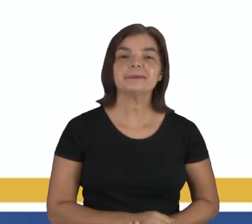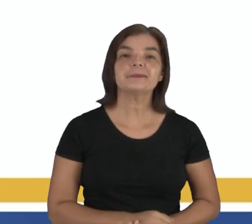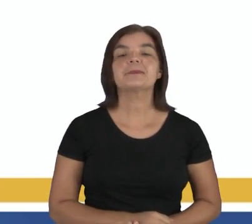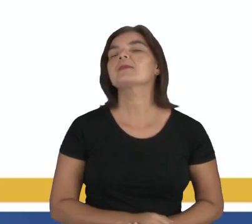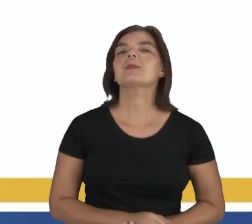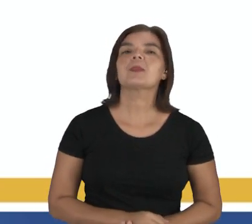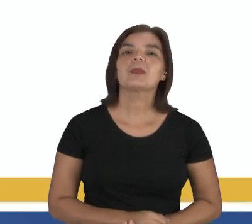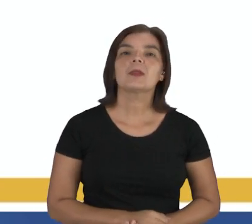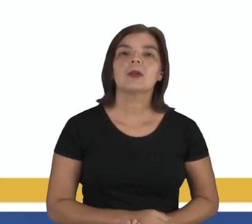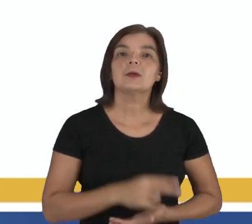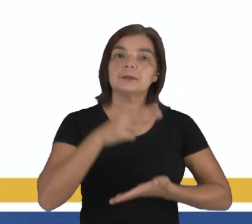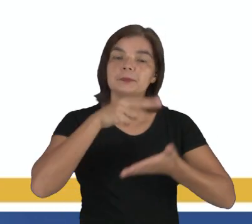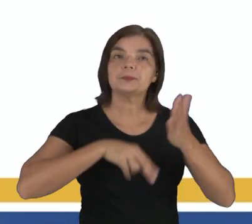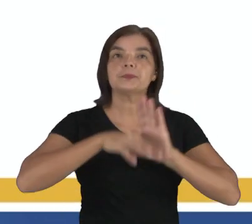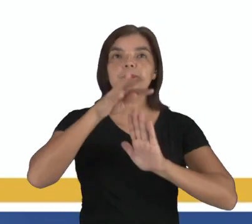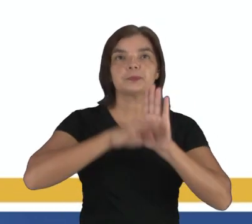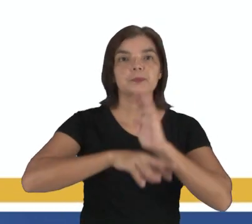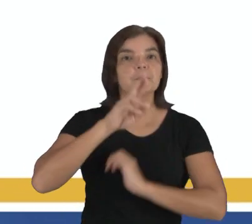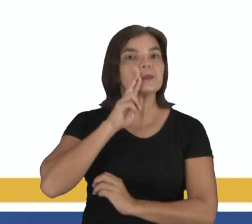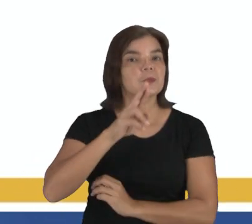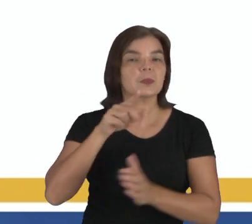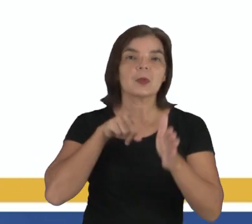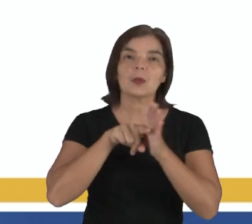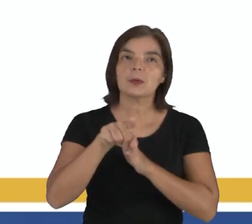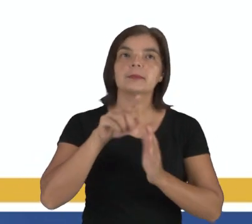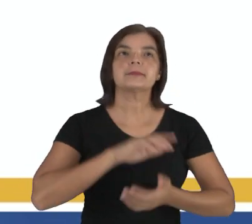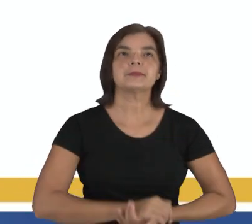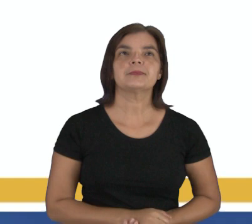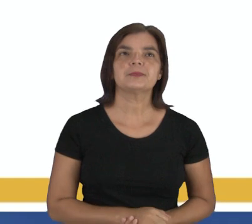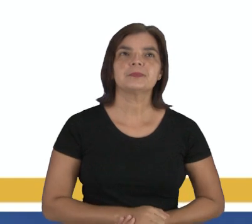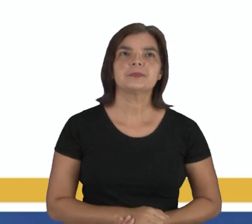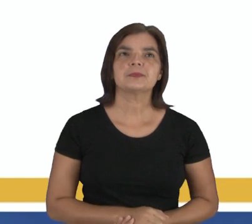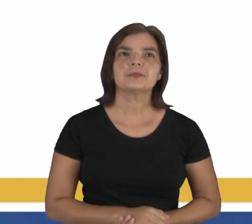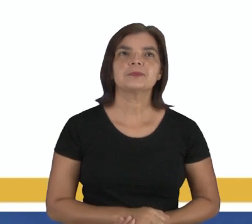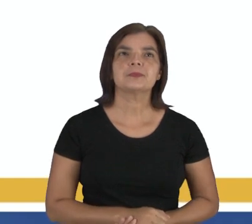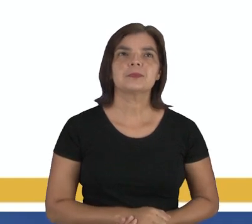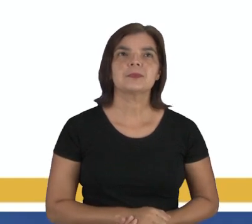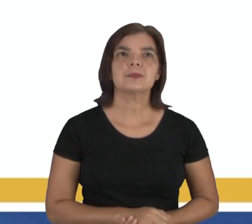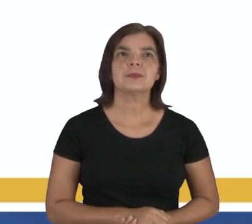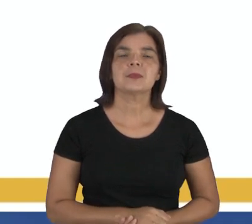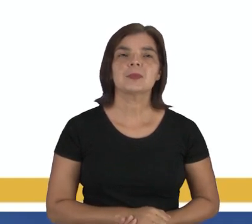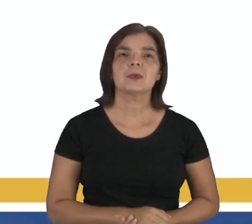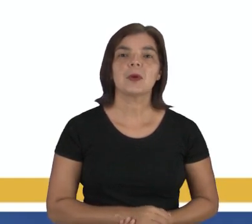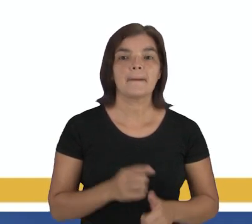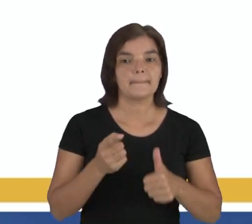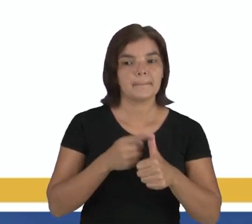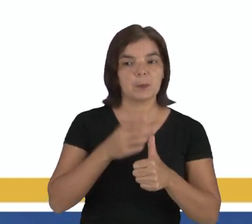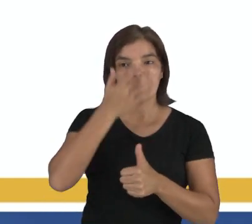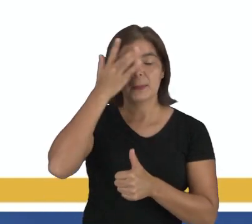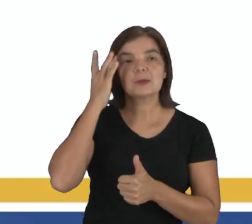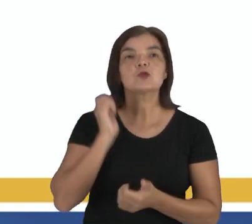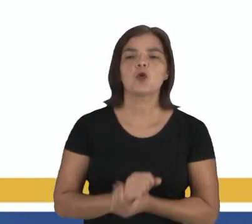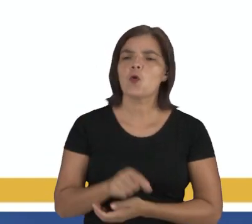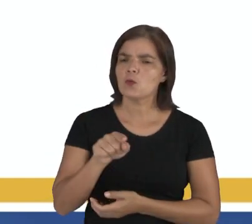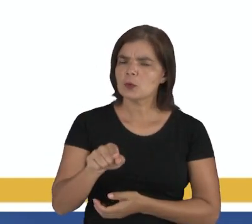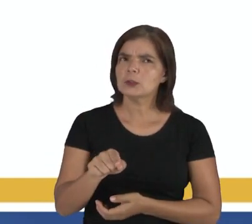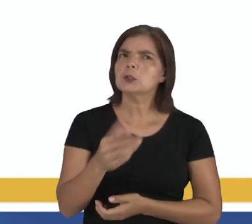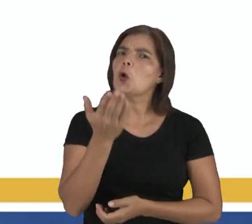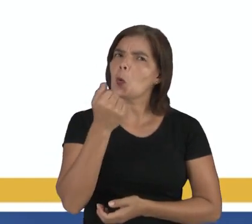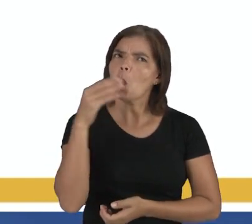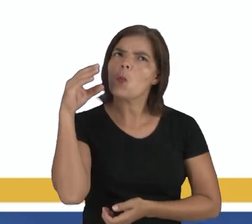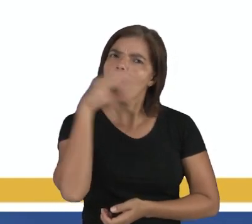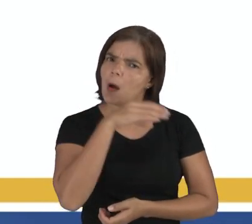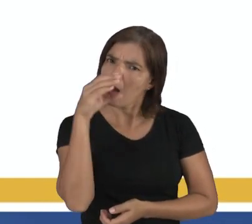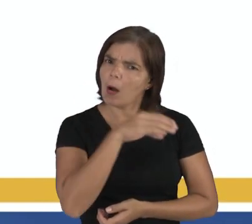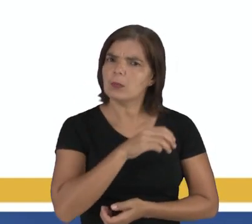Exercitando. Leia o texto e responda a questão. Você tem aí, olha. Primeiro personagem. Você come